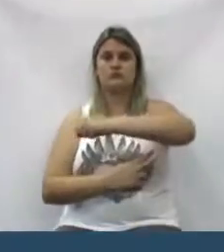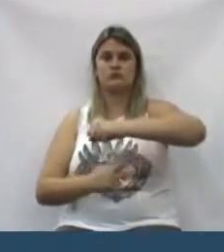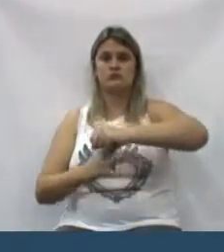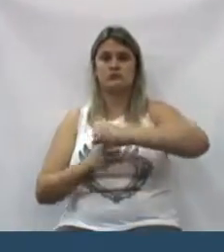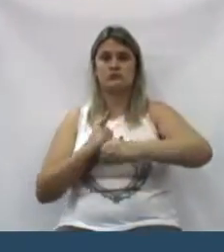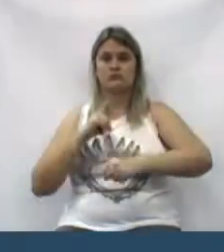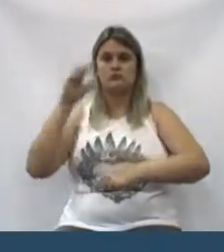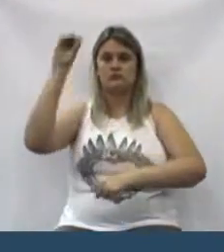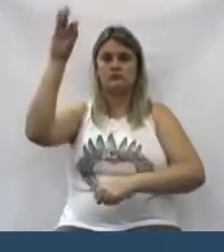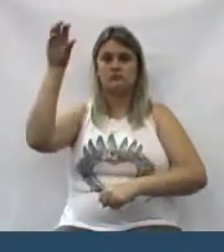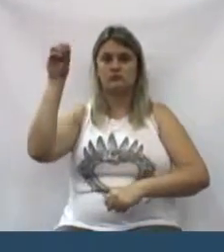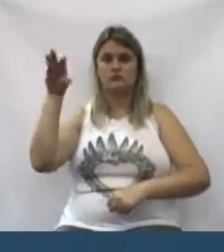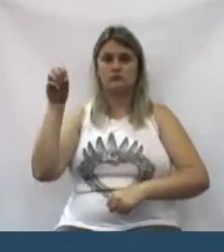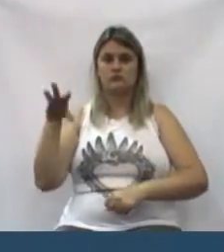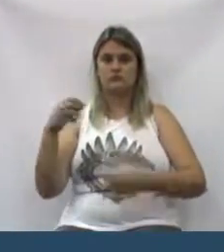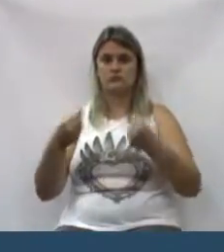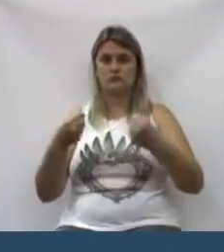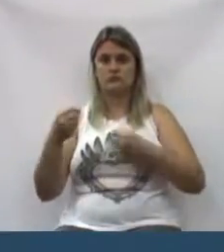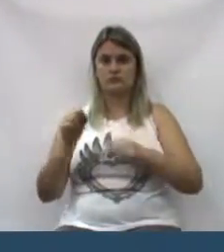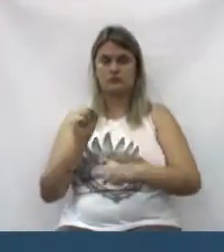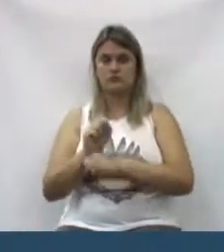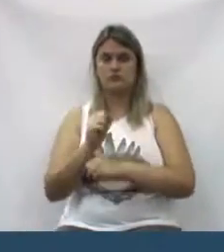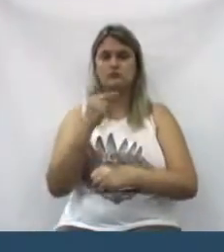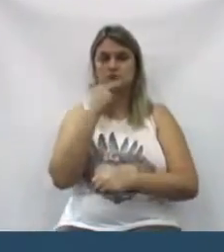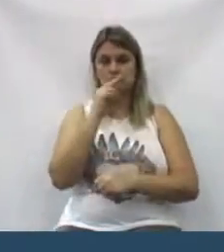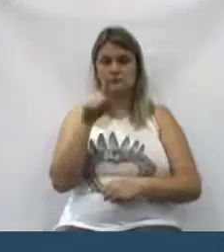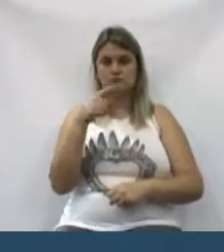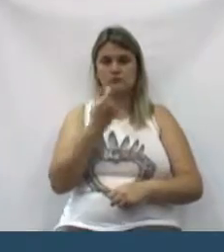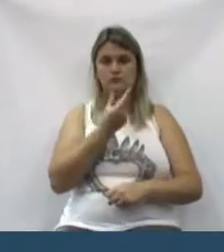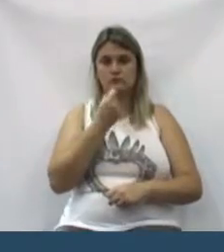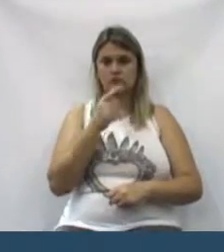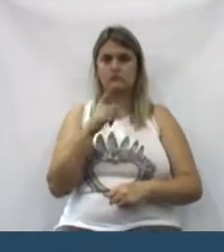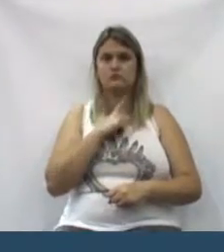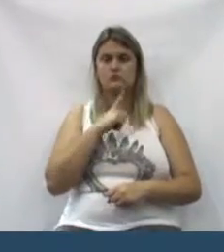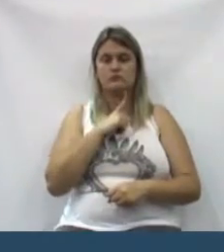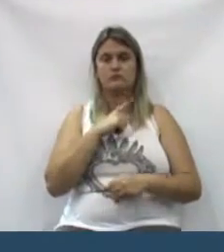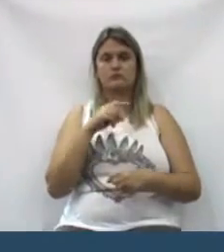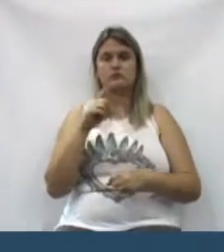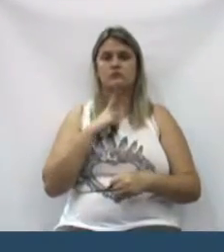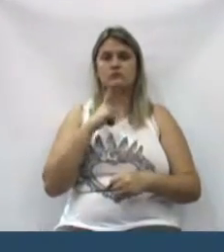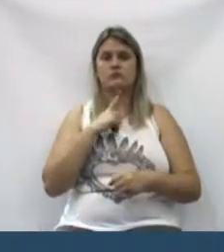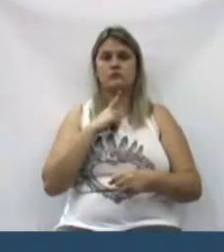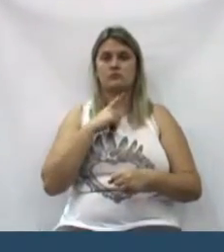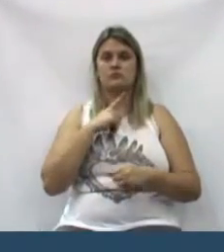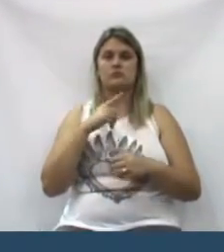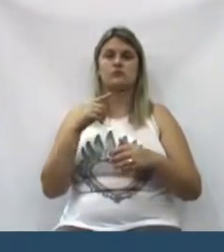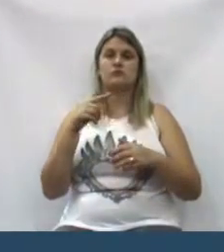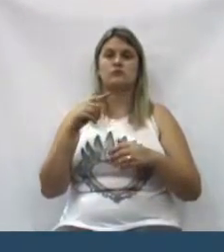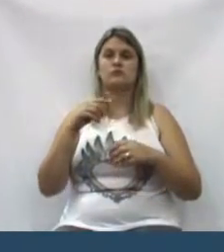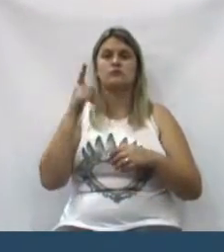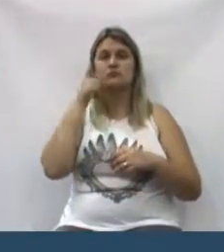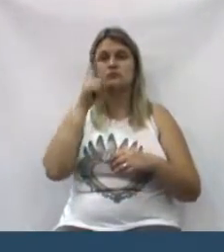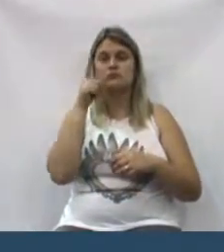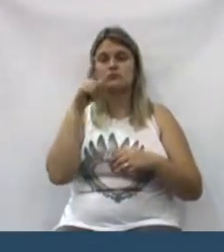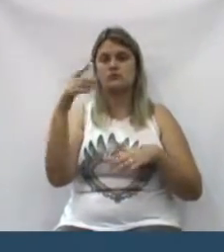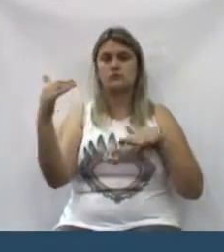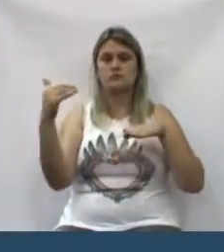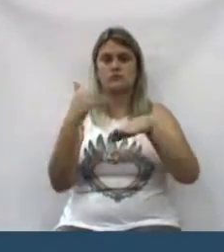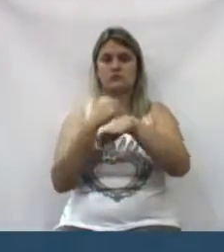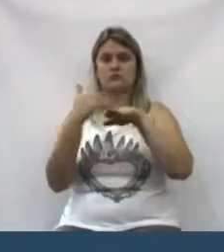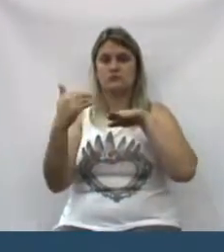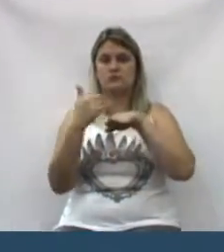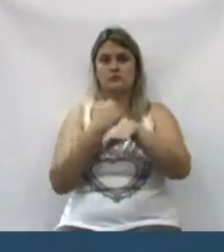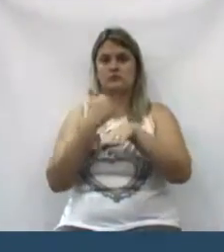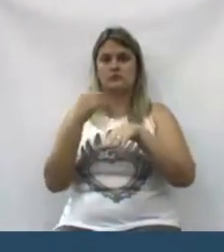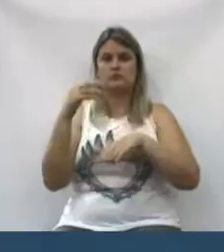sinaleiro. Parece piada mesmo, mas tinha um sinaleiro. Ele abria um lado, passava, daí abria outro lado